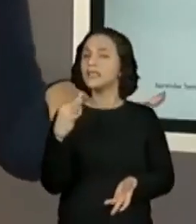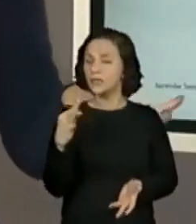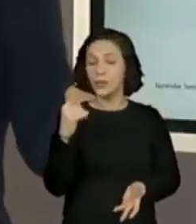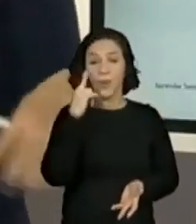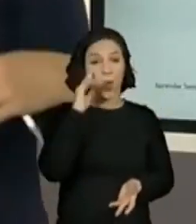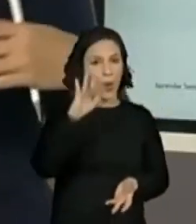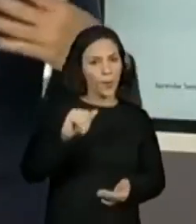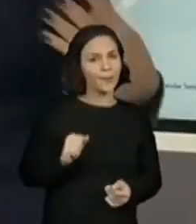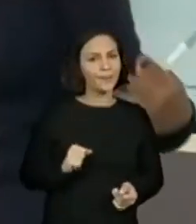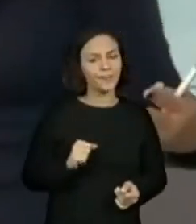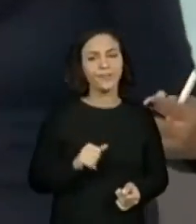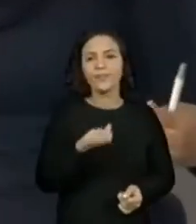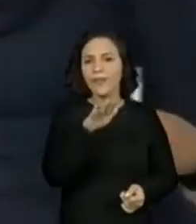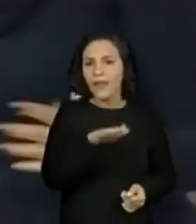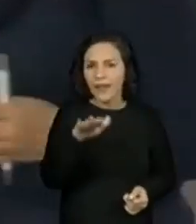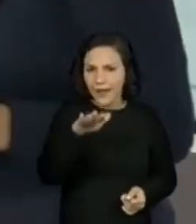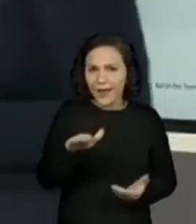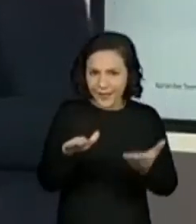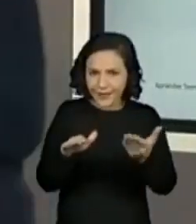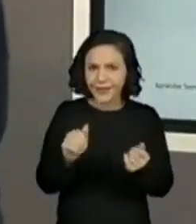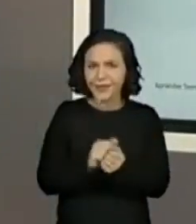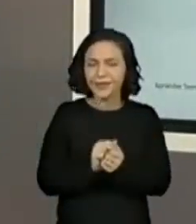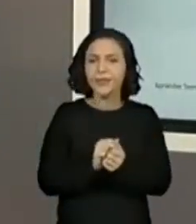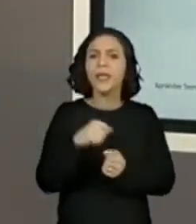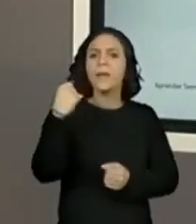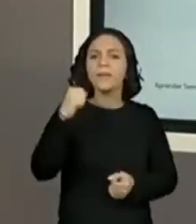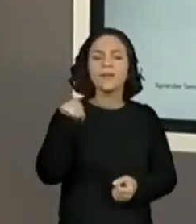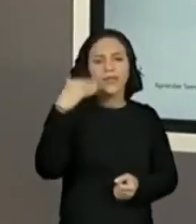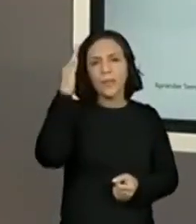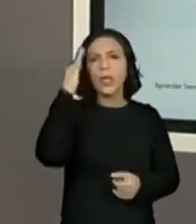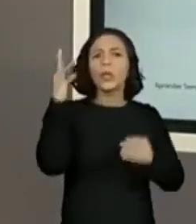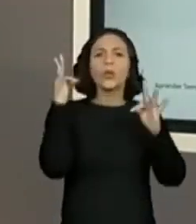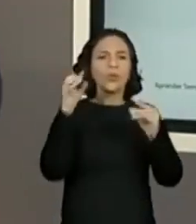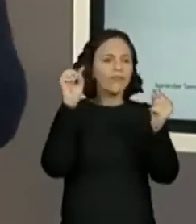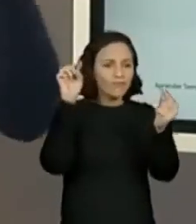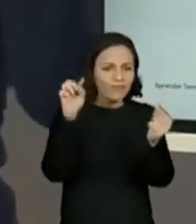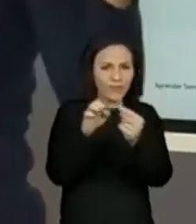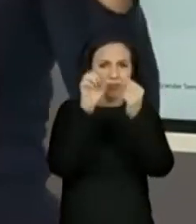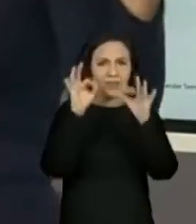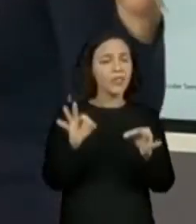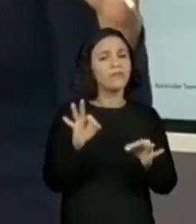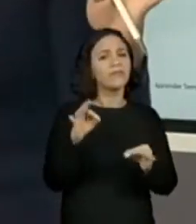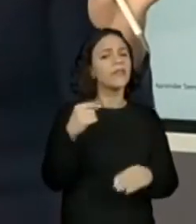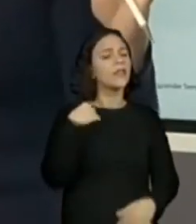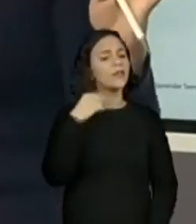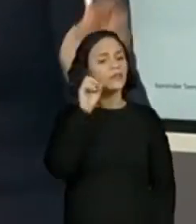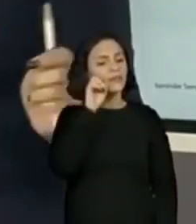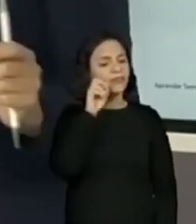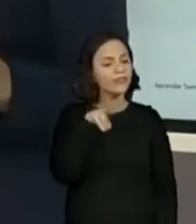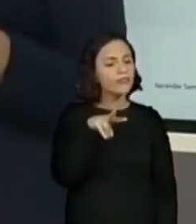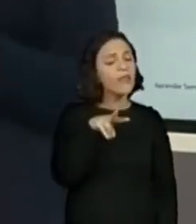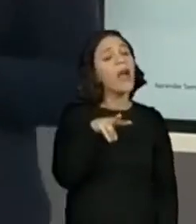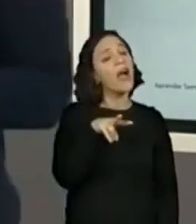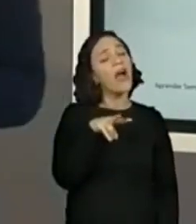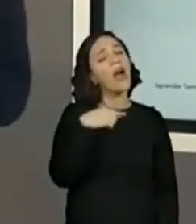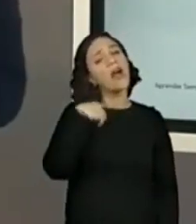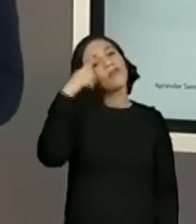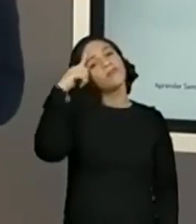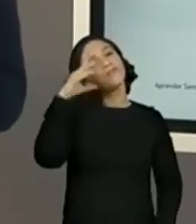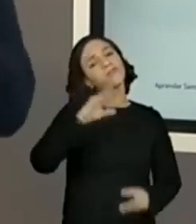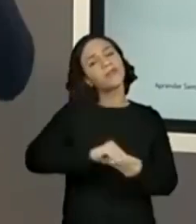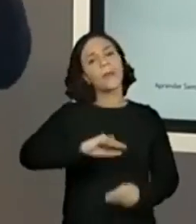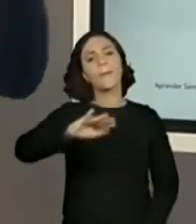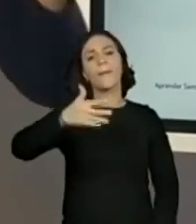Crianças, nem tudo é preciso saber o valor exato, exato. Eu bato o olho ali e eu vou ter uma